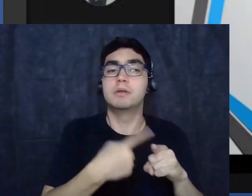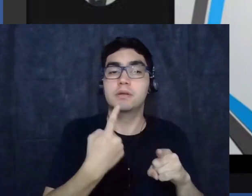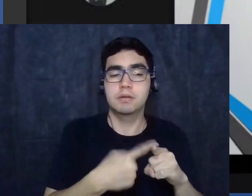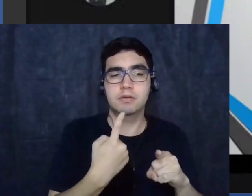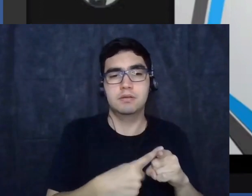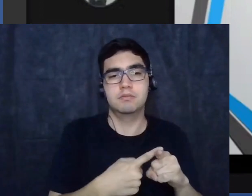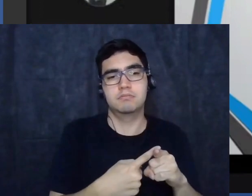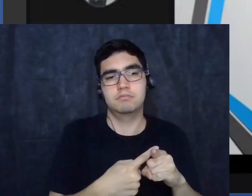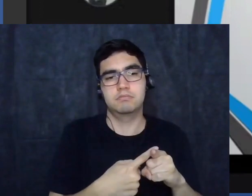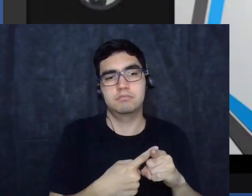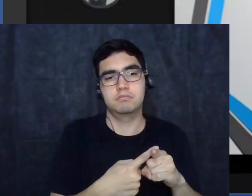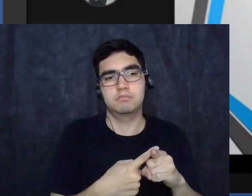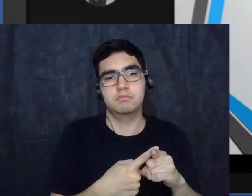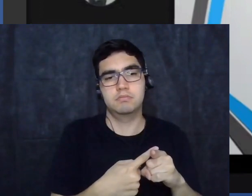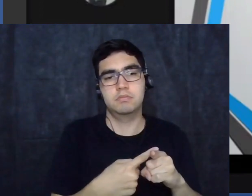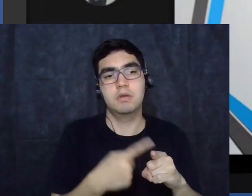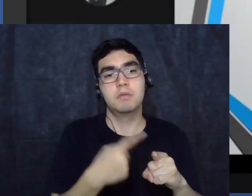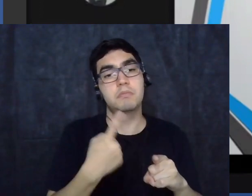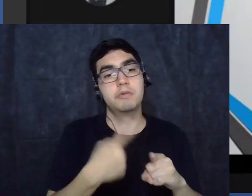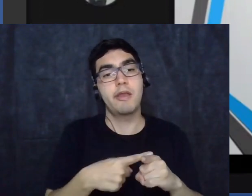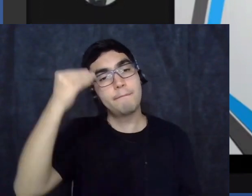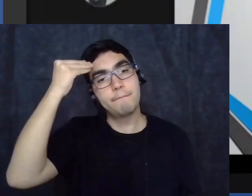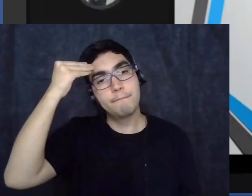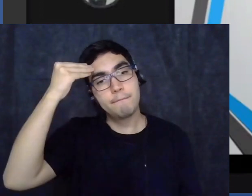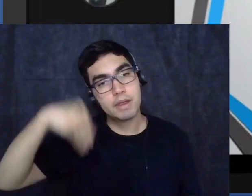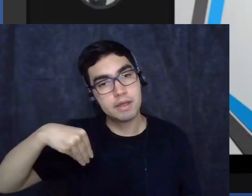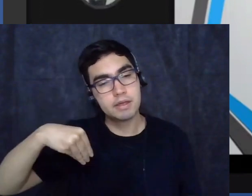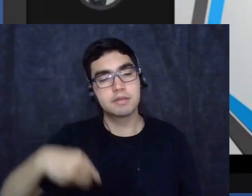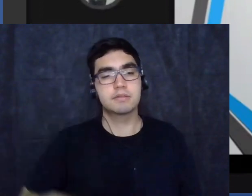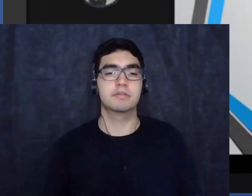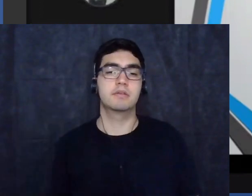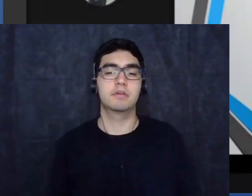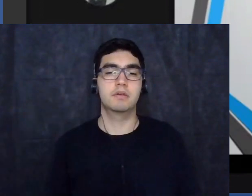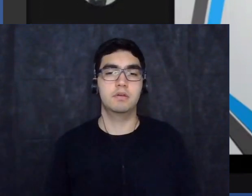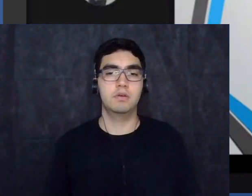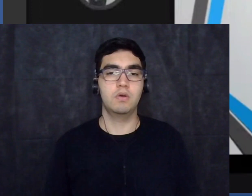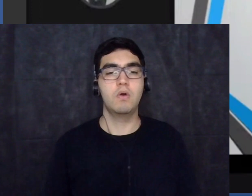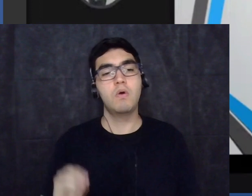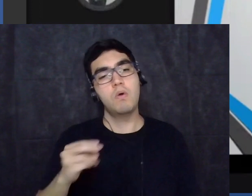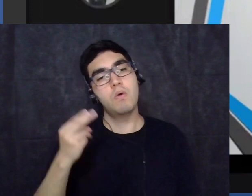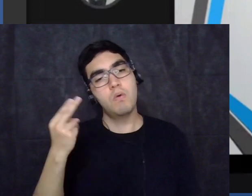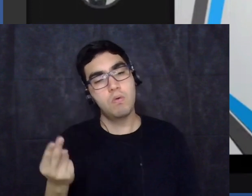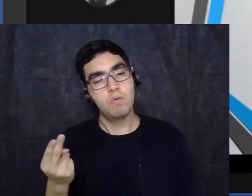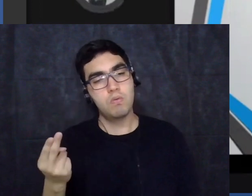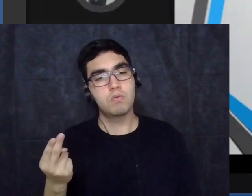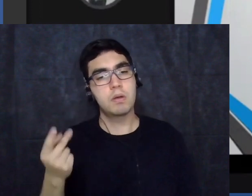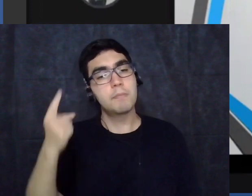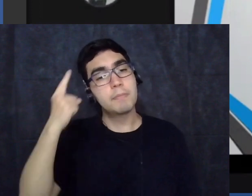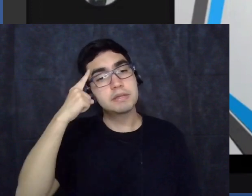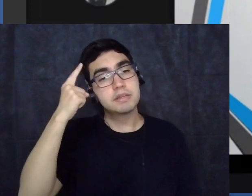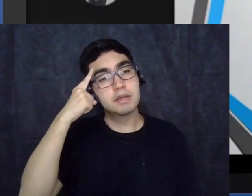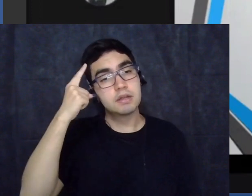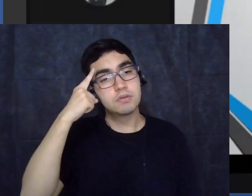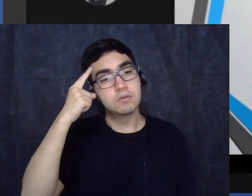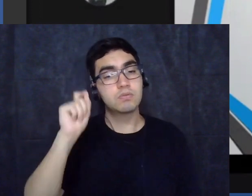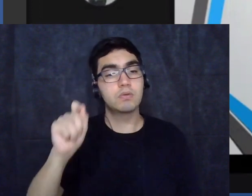pela preguiça ou então por uma coisa muito pior